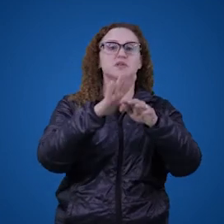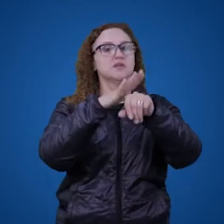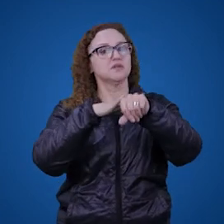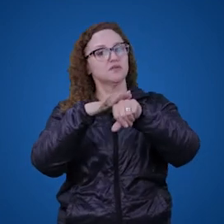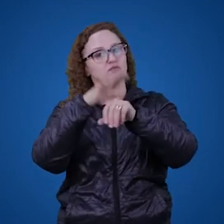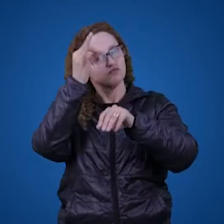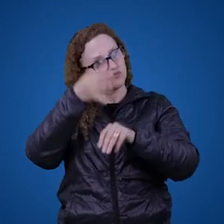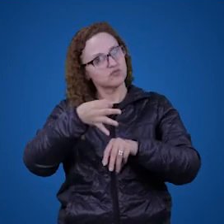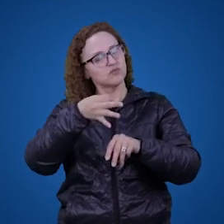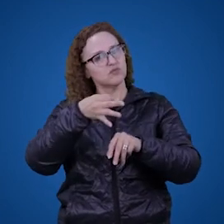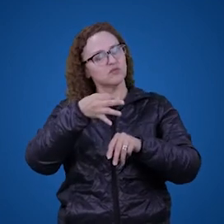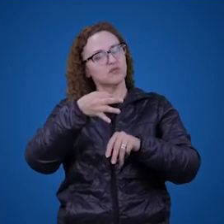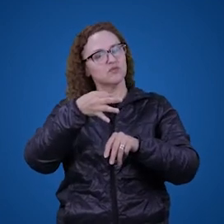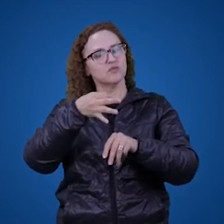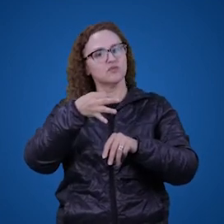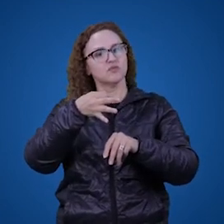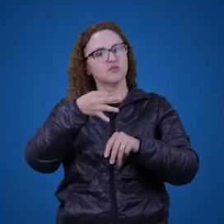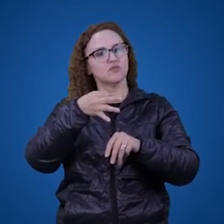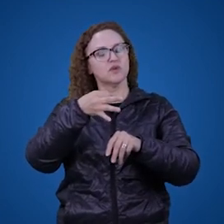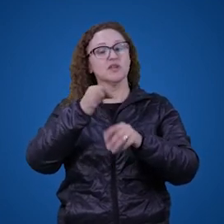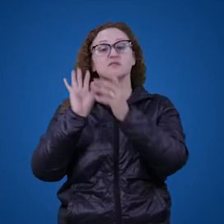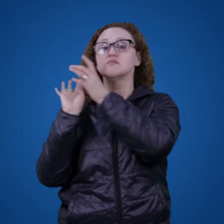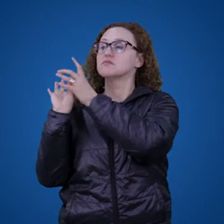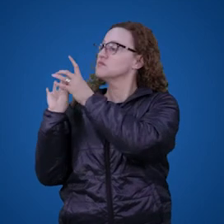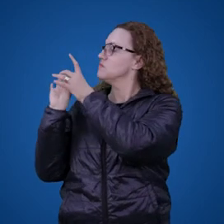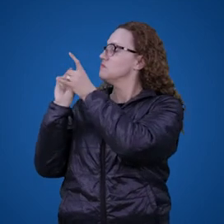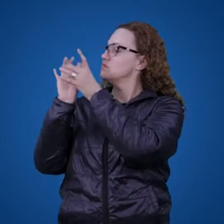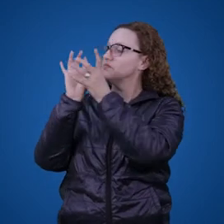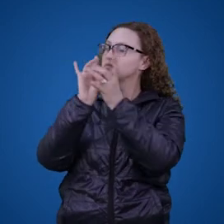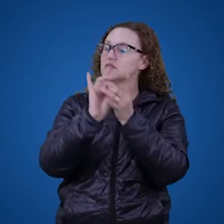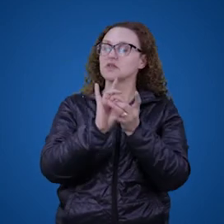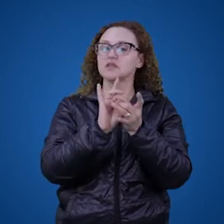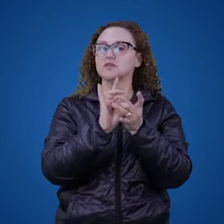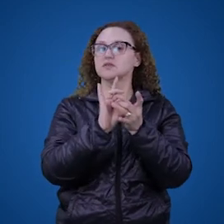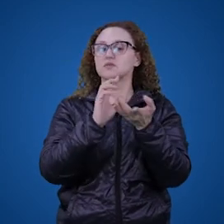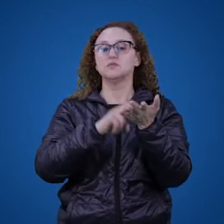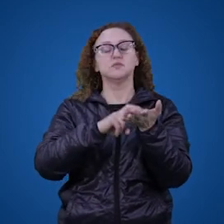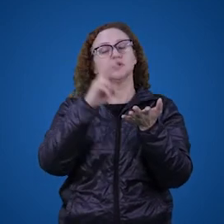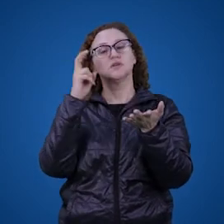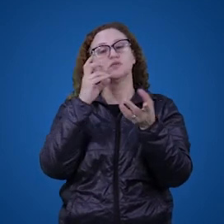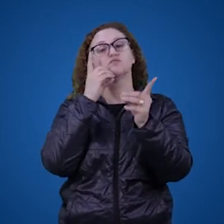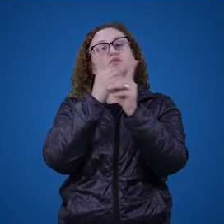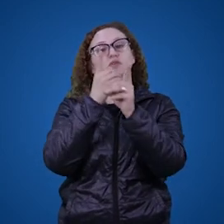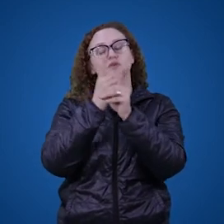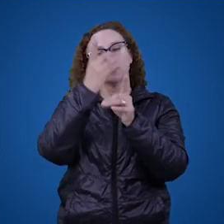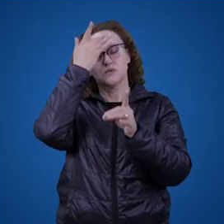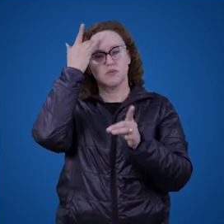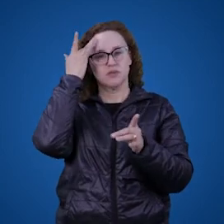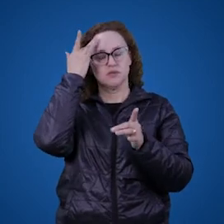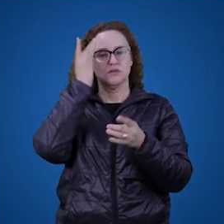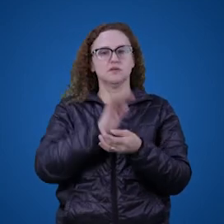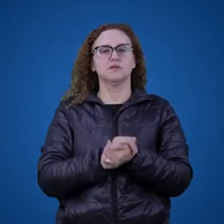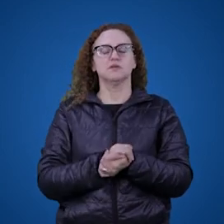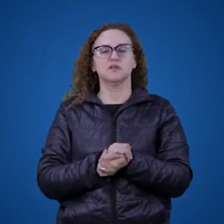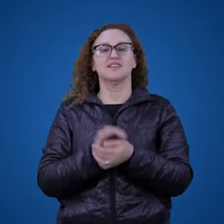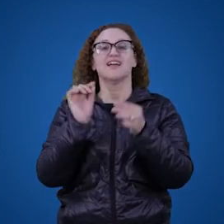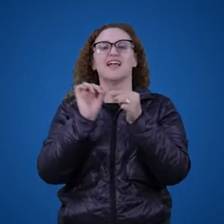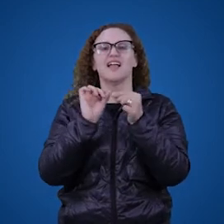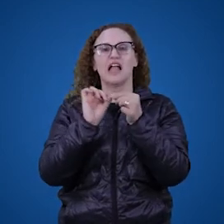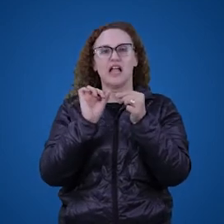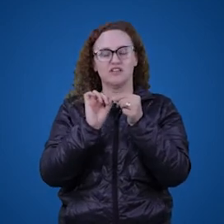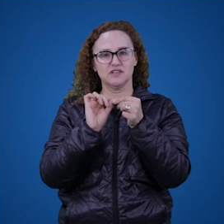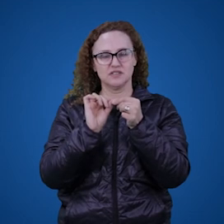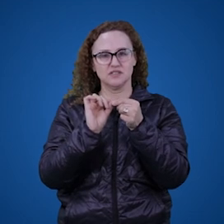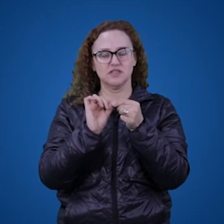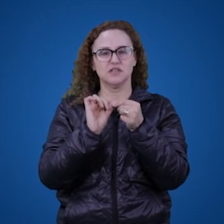adequado. Então, o contexto conversacional apropriado pode ser, por exemplo, uma manhã, quando você encontra uma pessoa. Ao